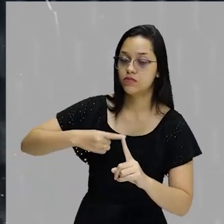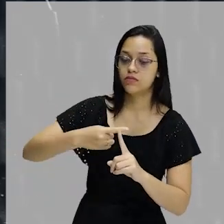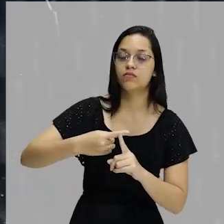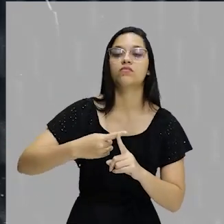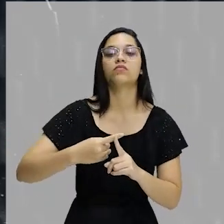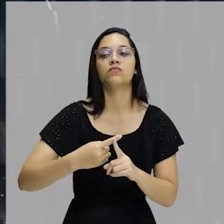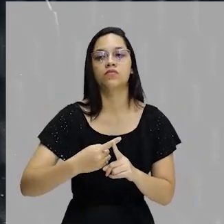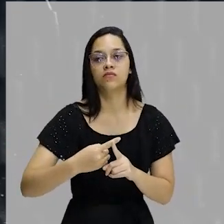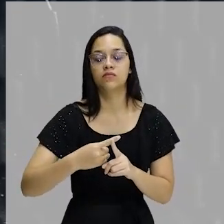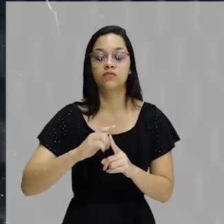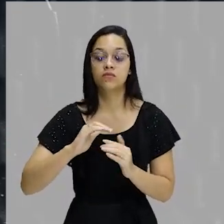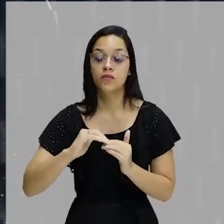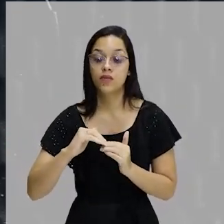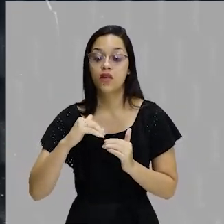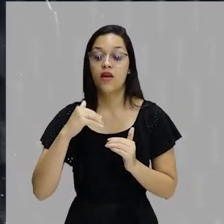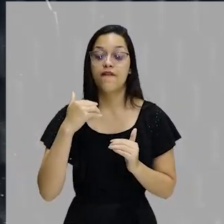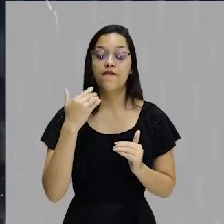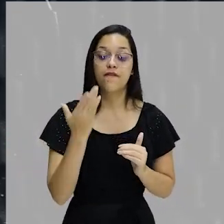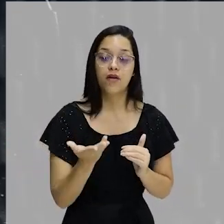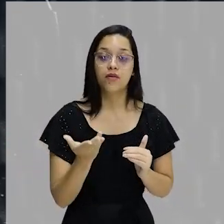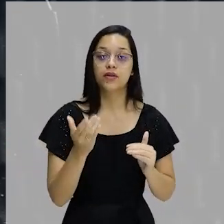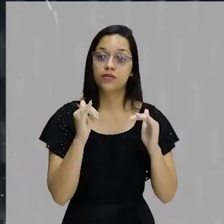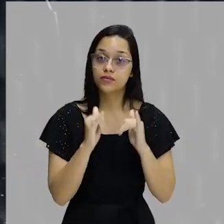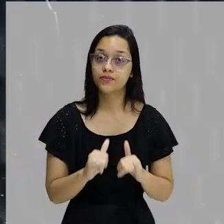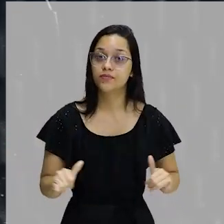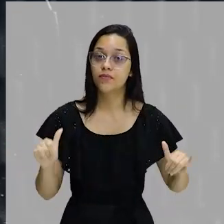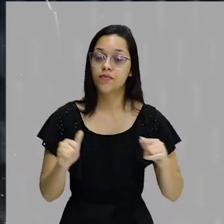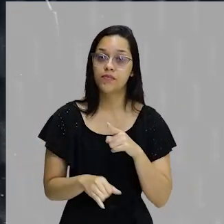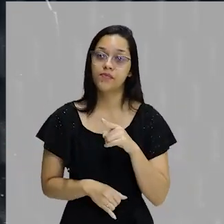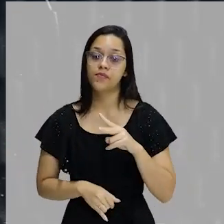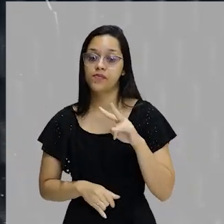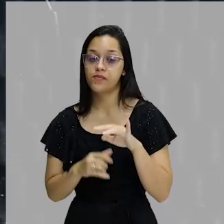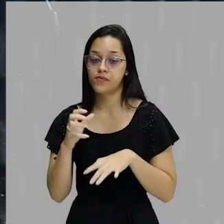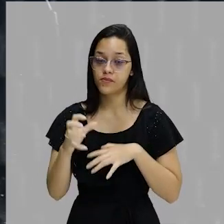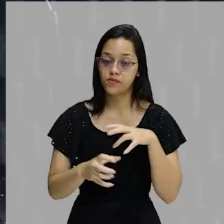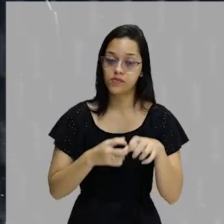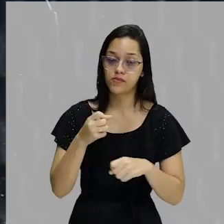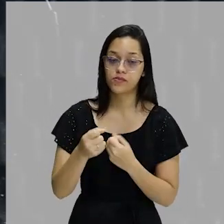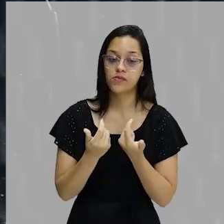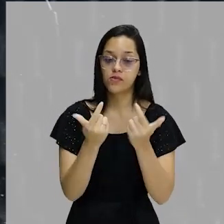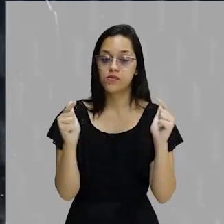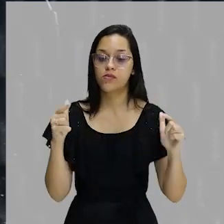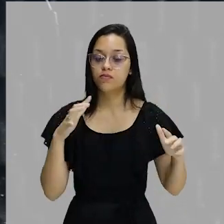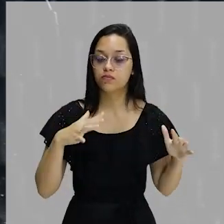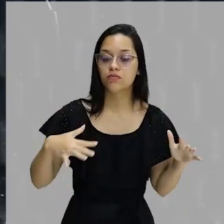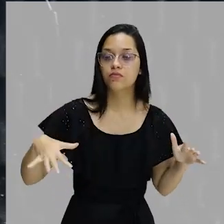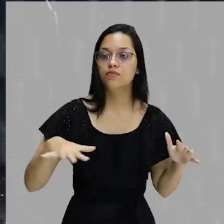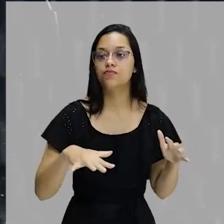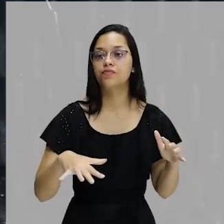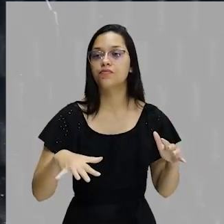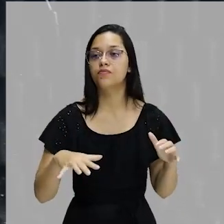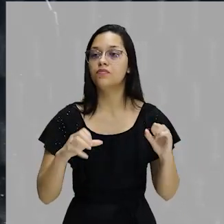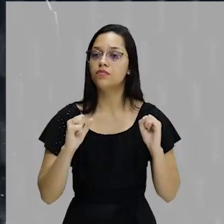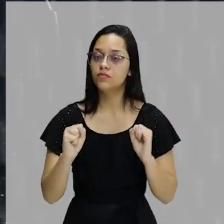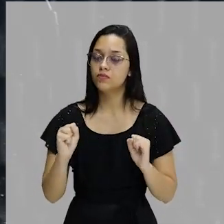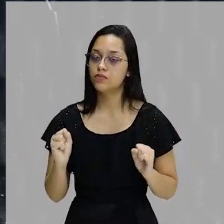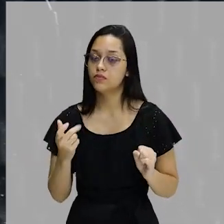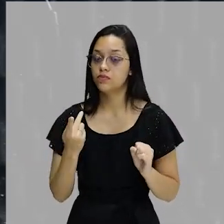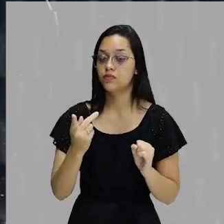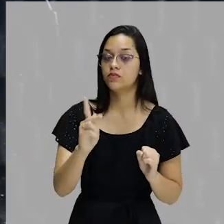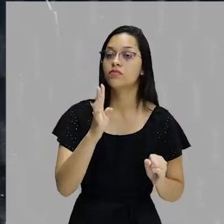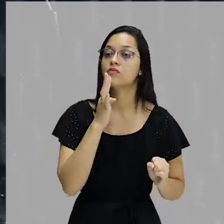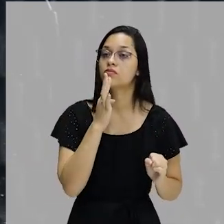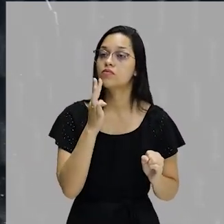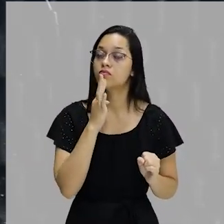né? Informações fora, né? Informações que você vai buscar em outros campos para agregar o seu